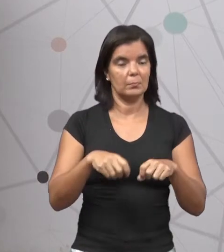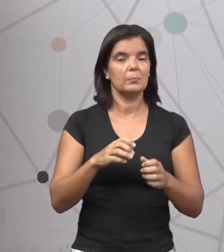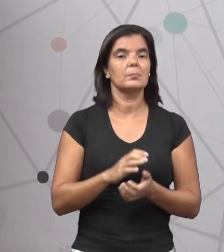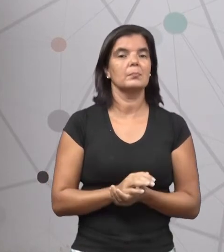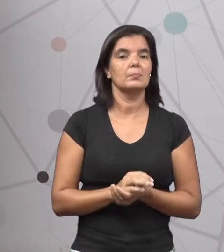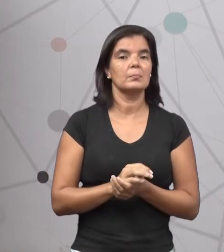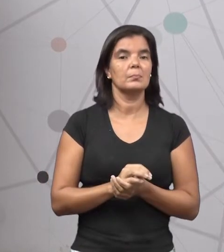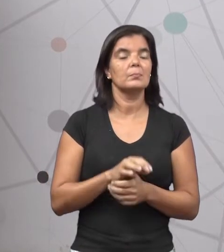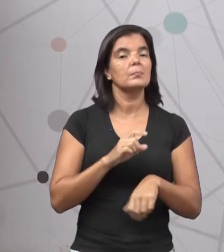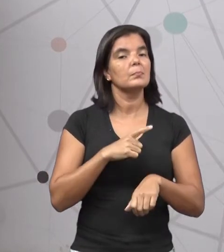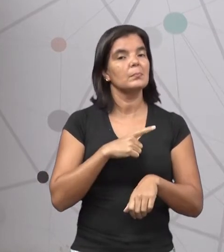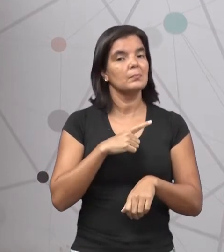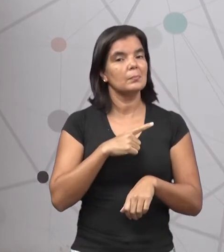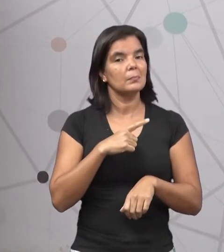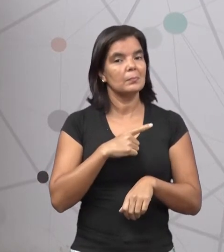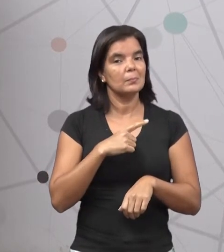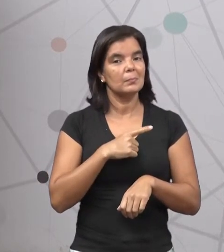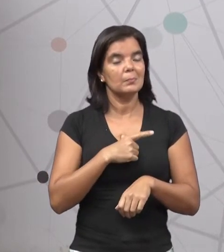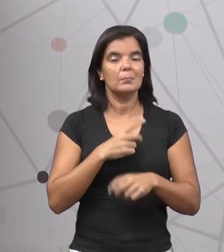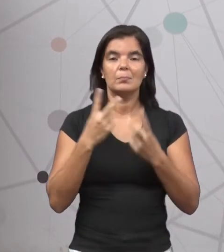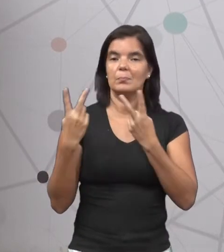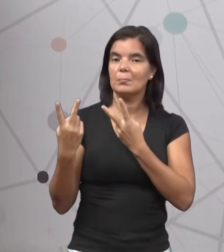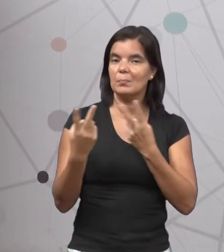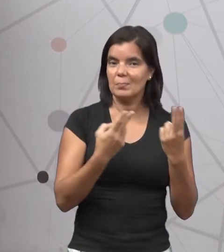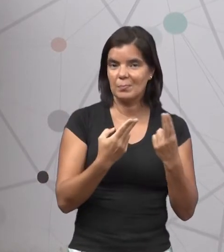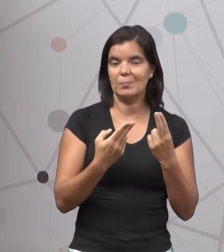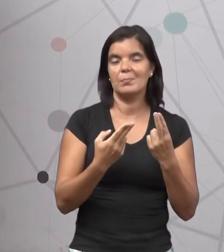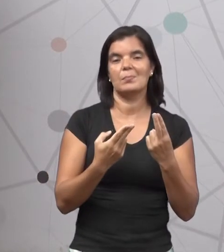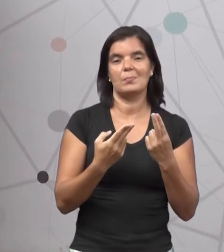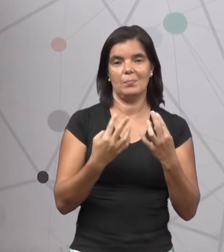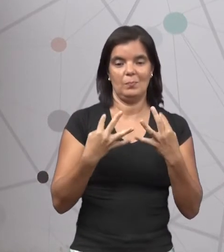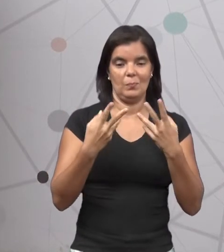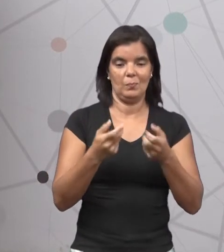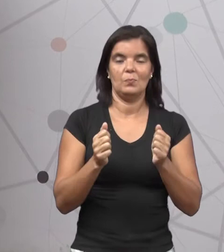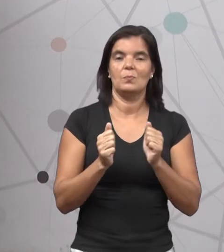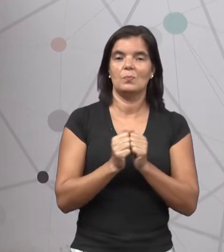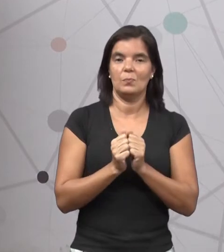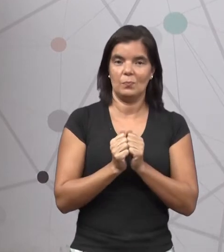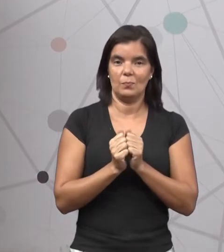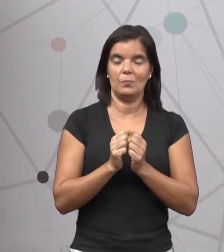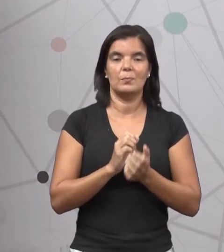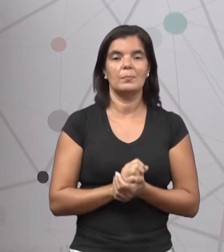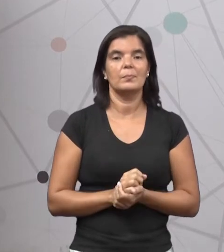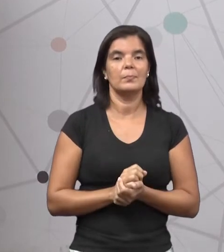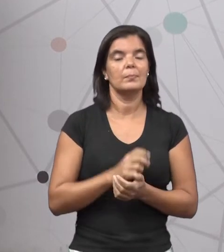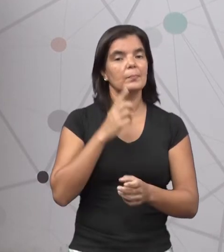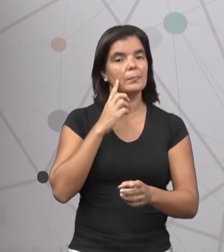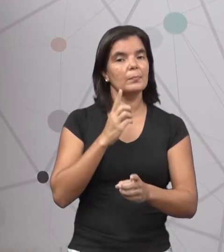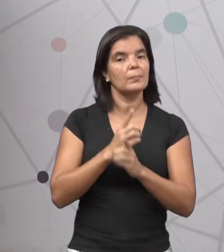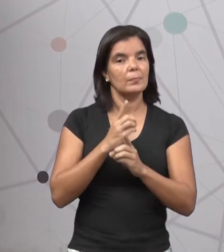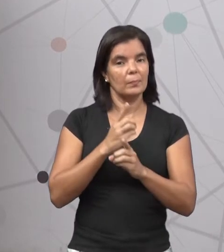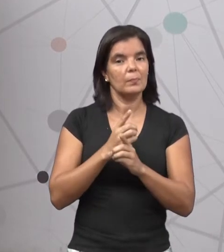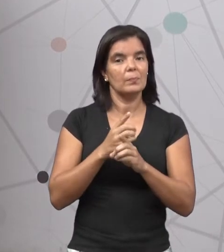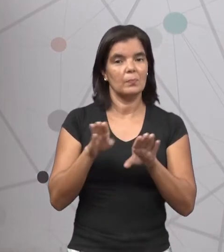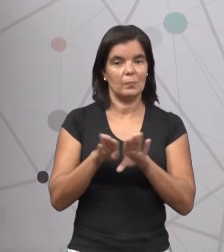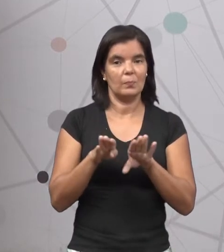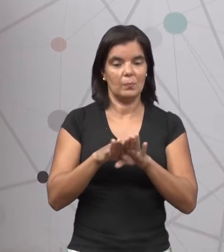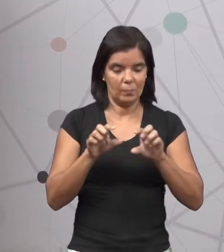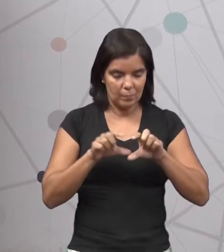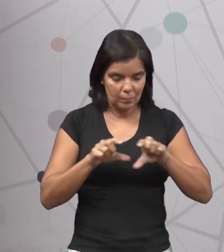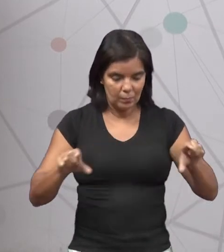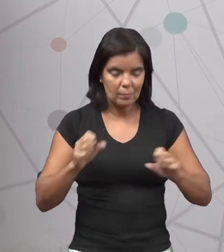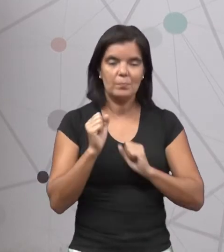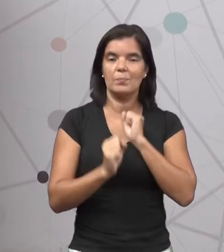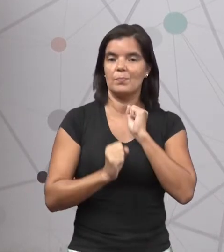Chegar A uma mesma medida Todos juntos E descobrimos Que a nossa pista de